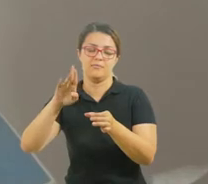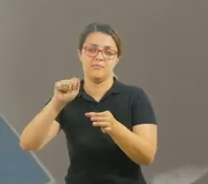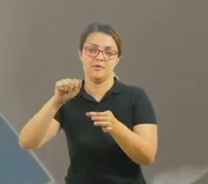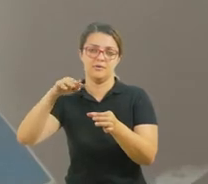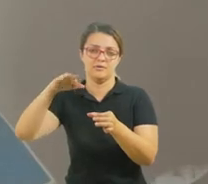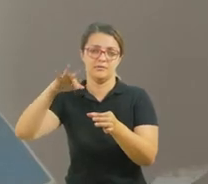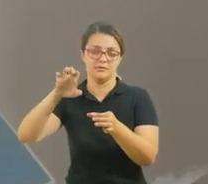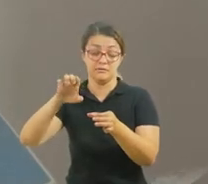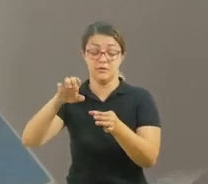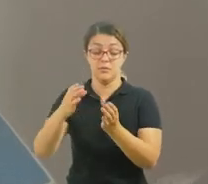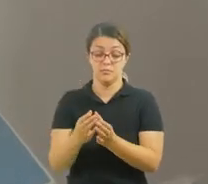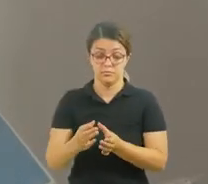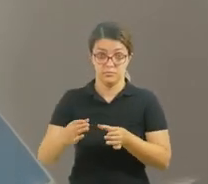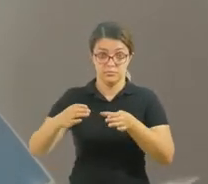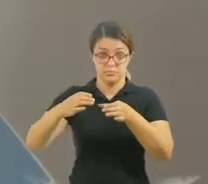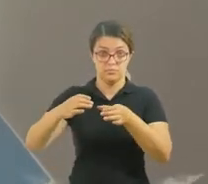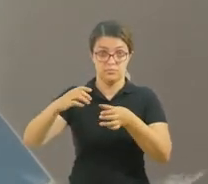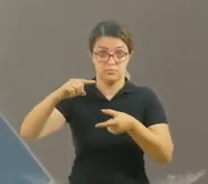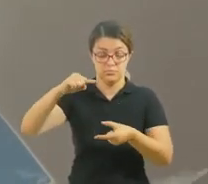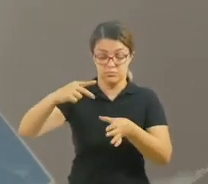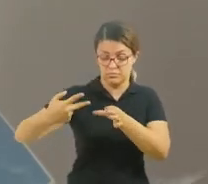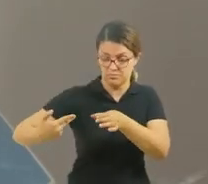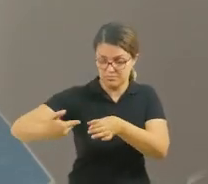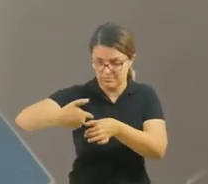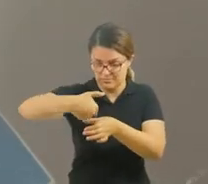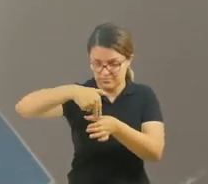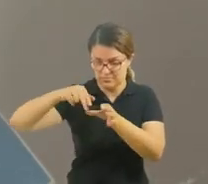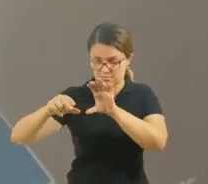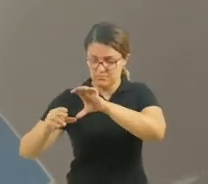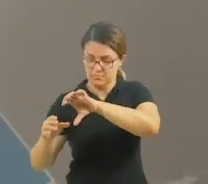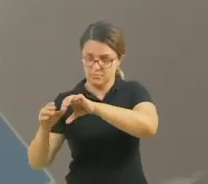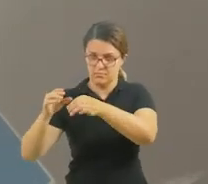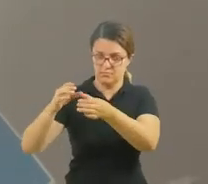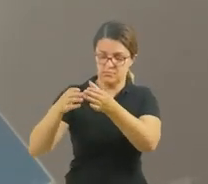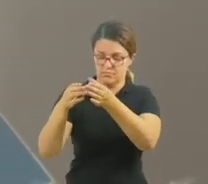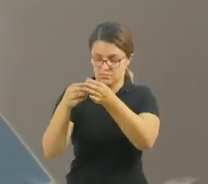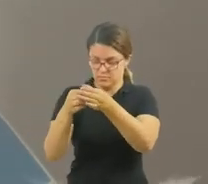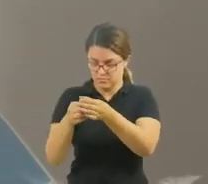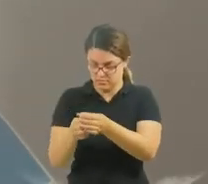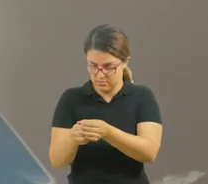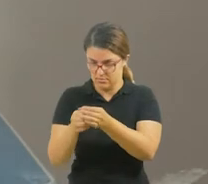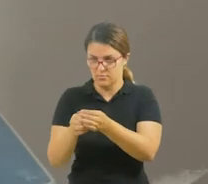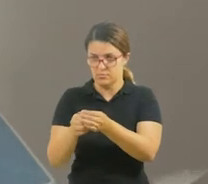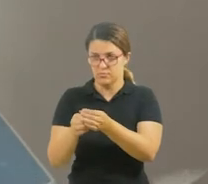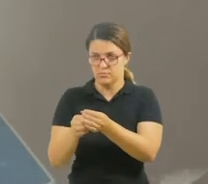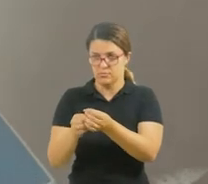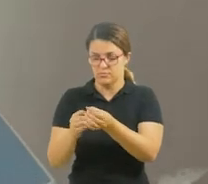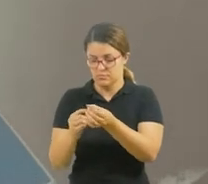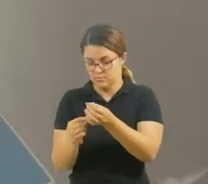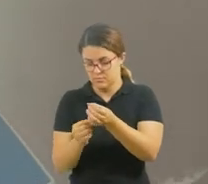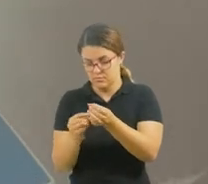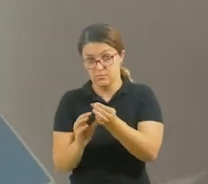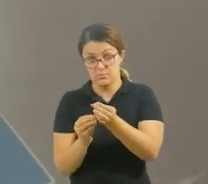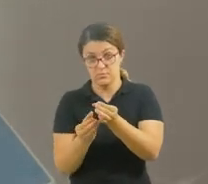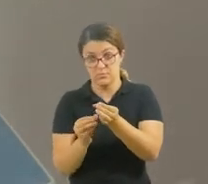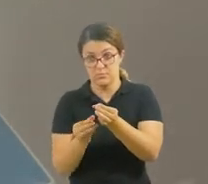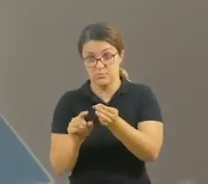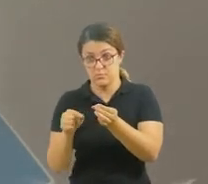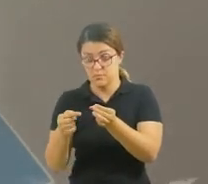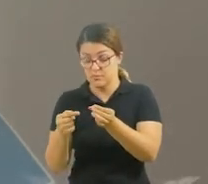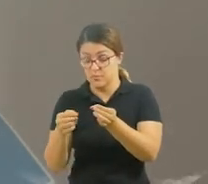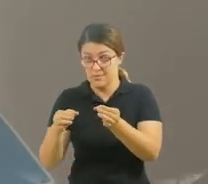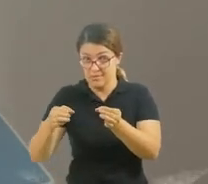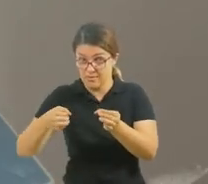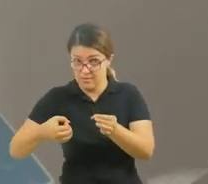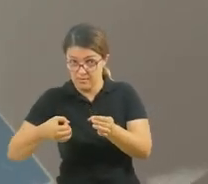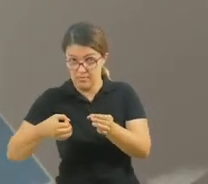ficando esse conezinho aqui. E aí vocês vão furar com a ajuda de um adulto, tá? Vocês vão